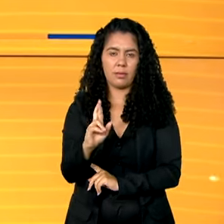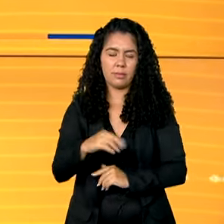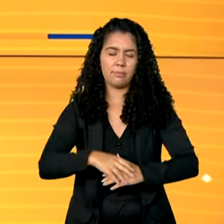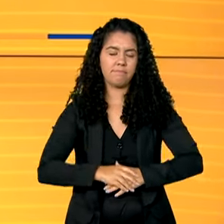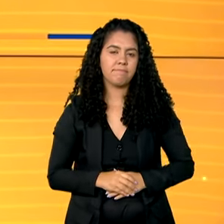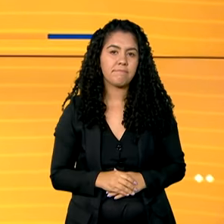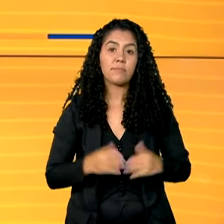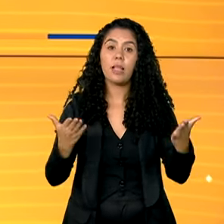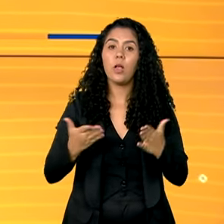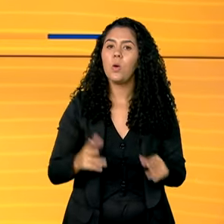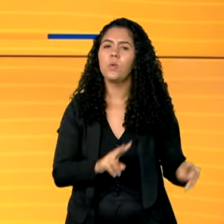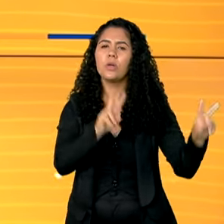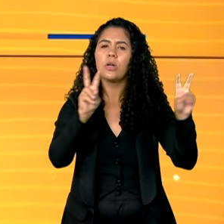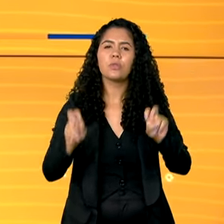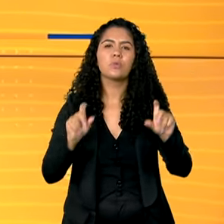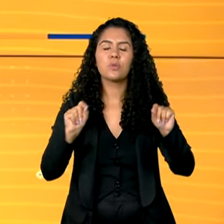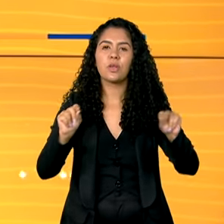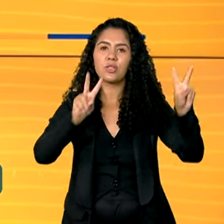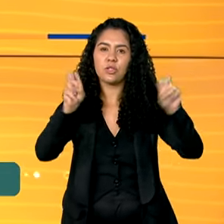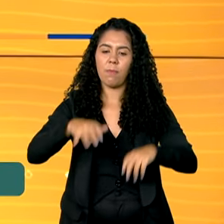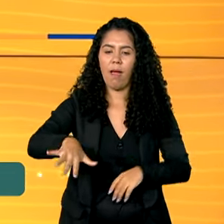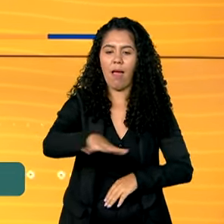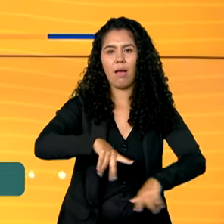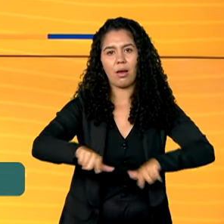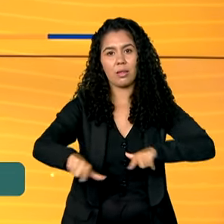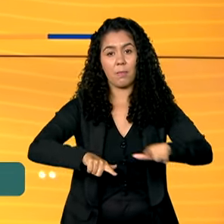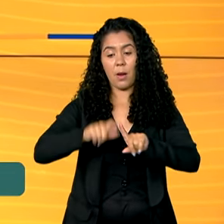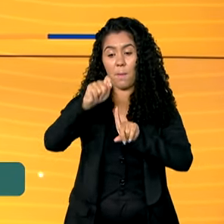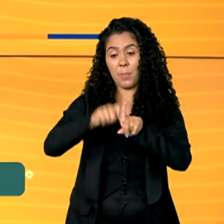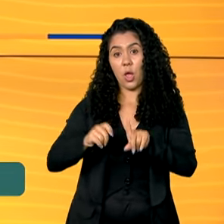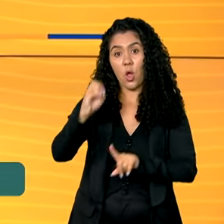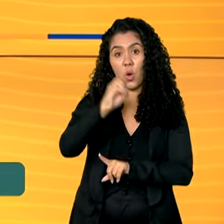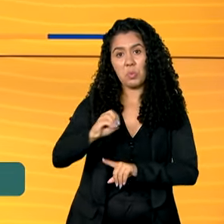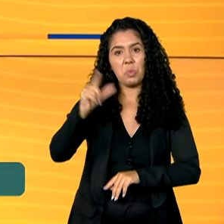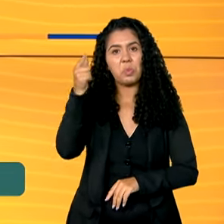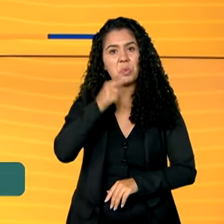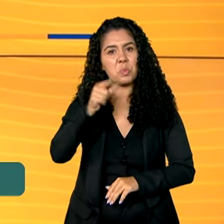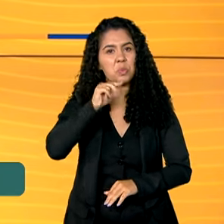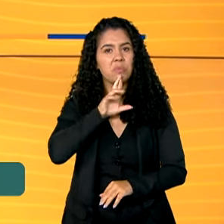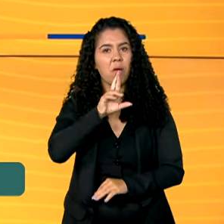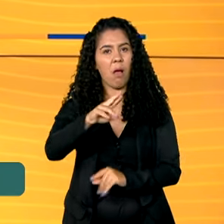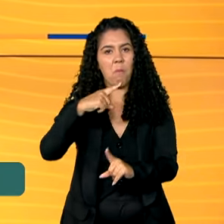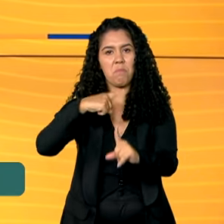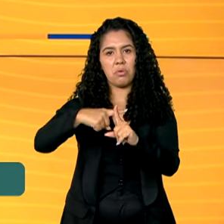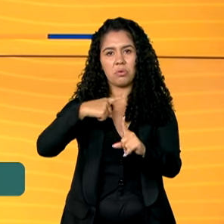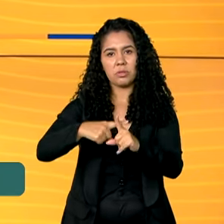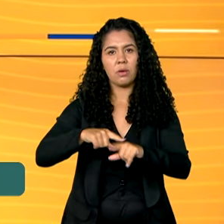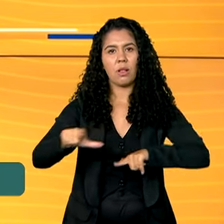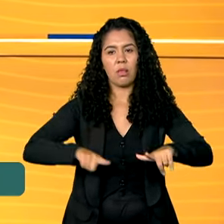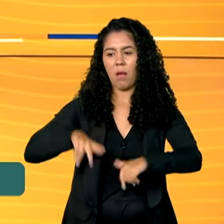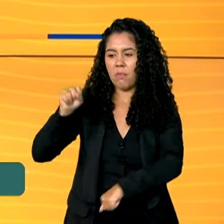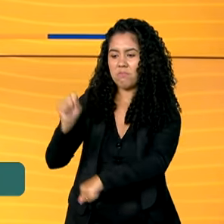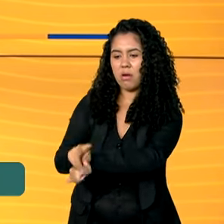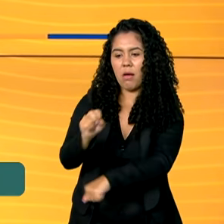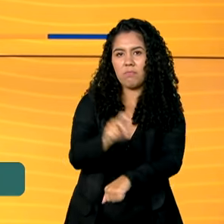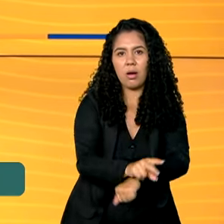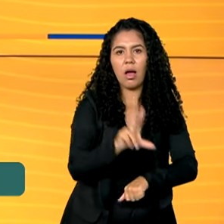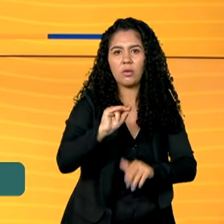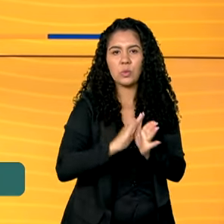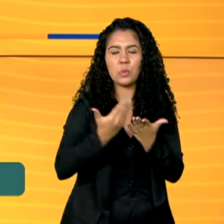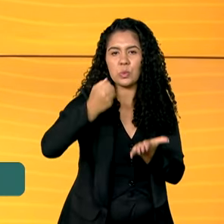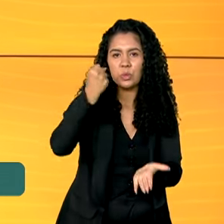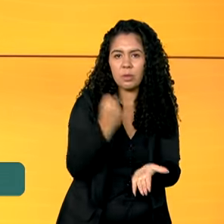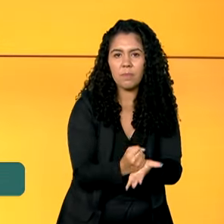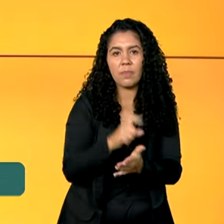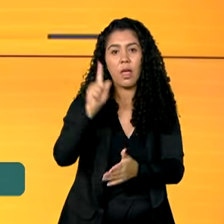O assunto agora é o mercado de trabalho. O mês de outubro teve saldo positivo na geração de empregos formais, de acordo com